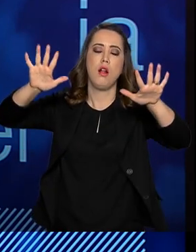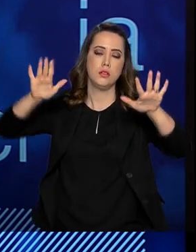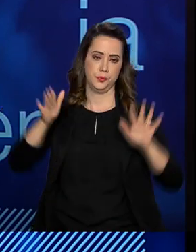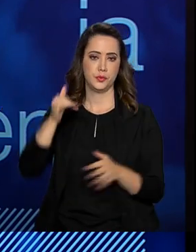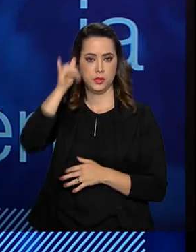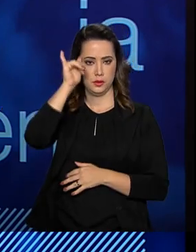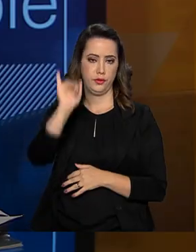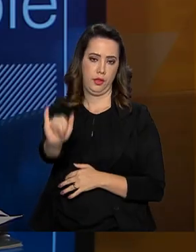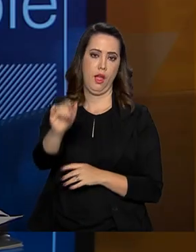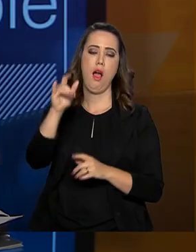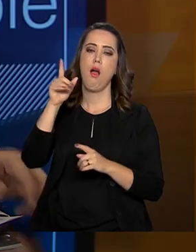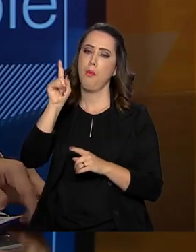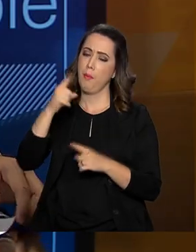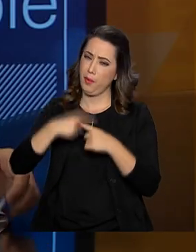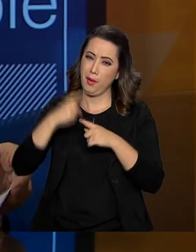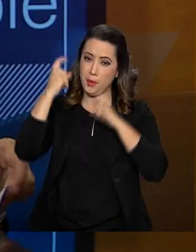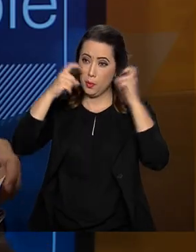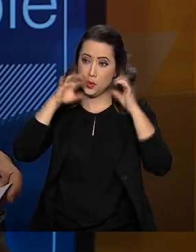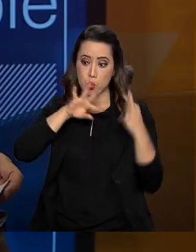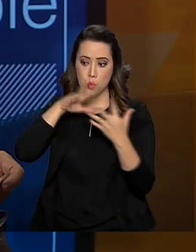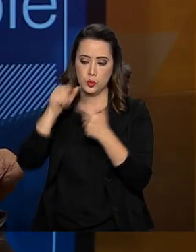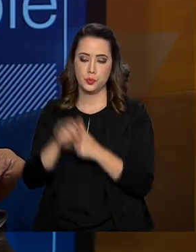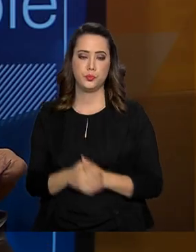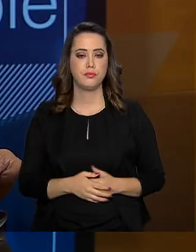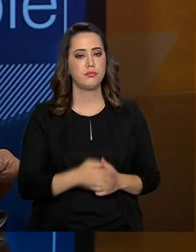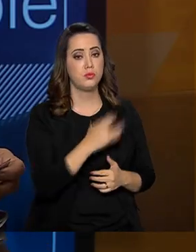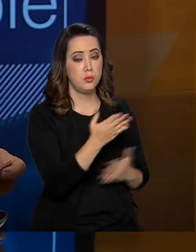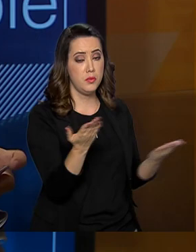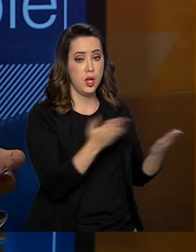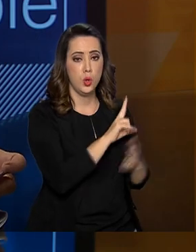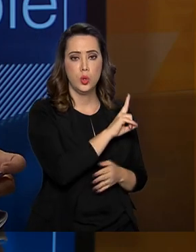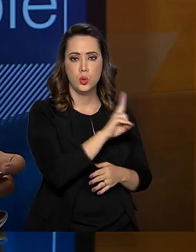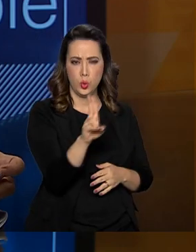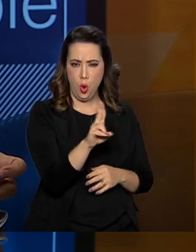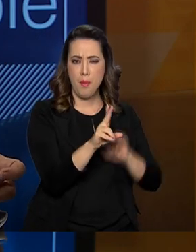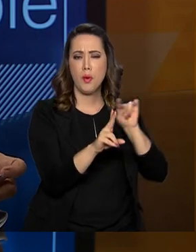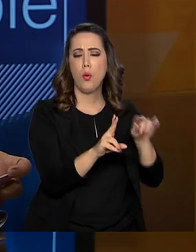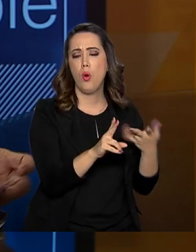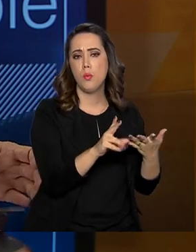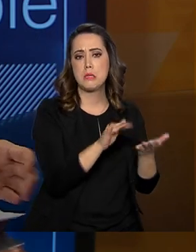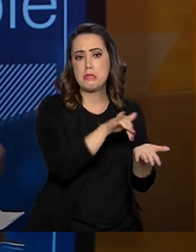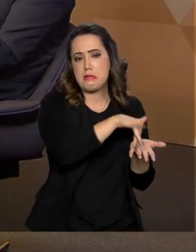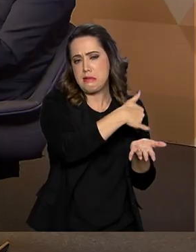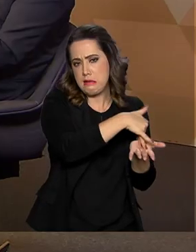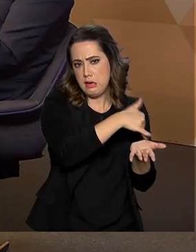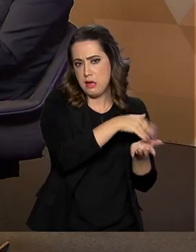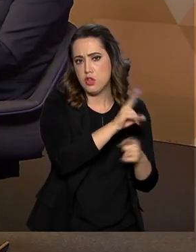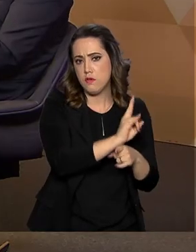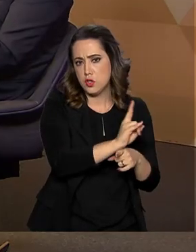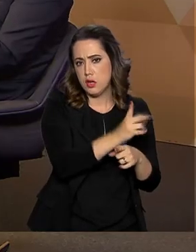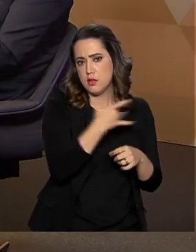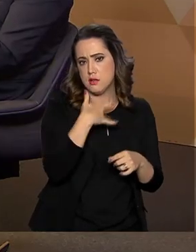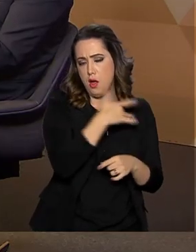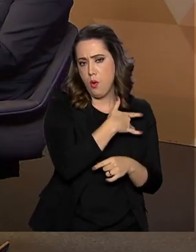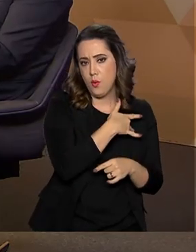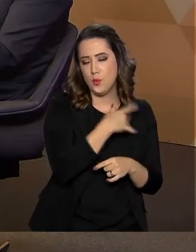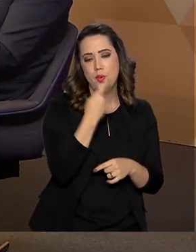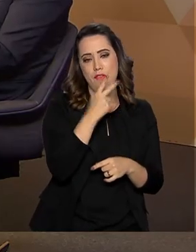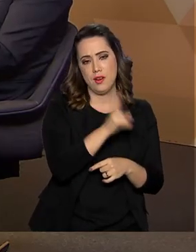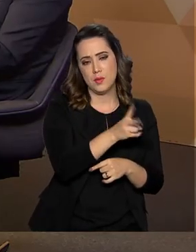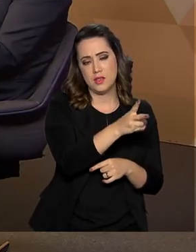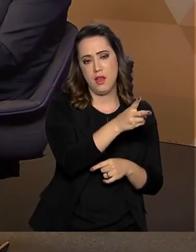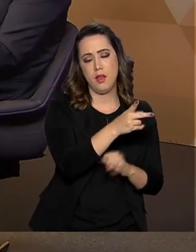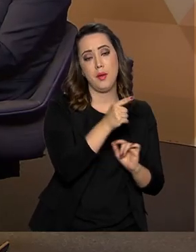todo o mundo. Agora, o nome da Secretaria, Secretaria de Vigilância em Saúde, nós temos aquele velho ditado no